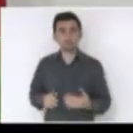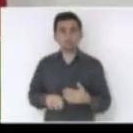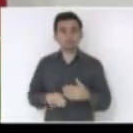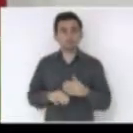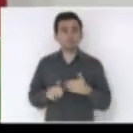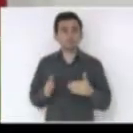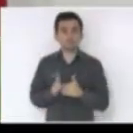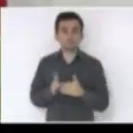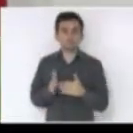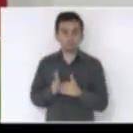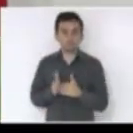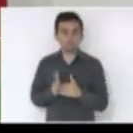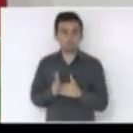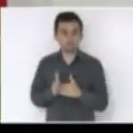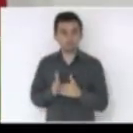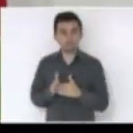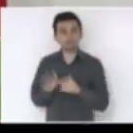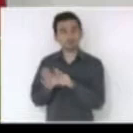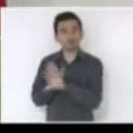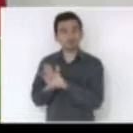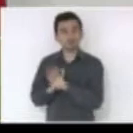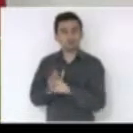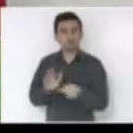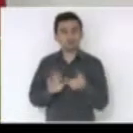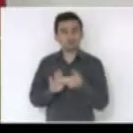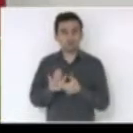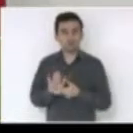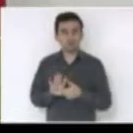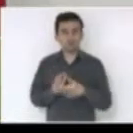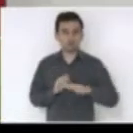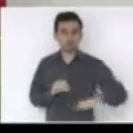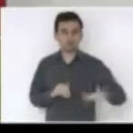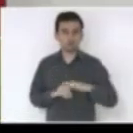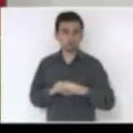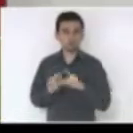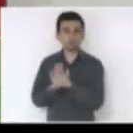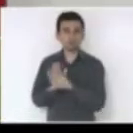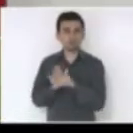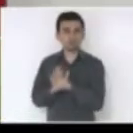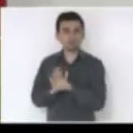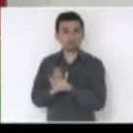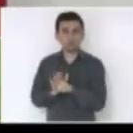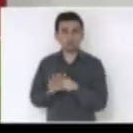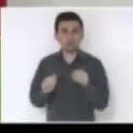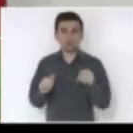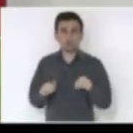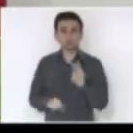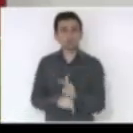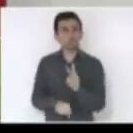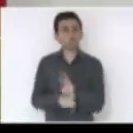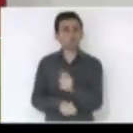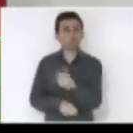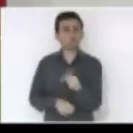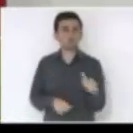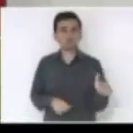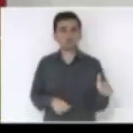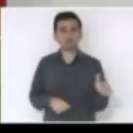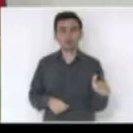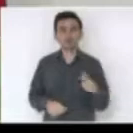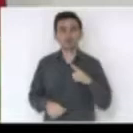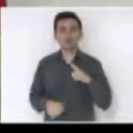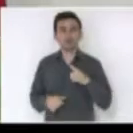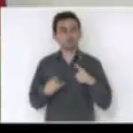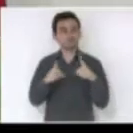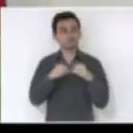Todo o Legislativo, como regra geral, no Brasil, o Legislativo é absolutamente descuidado com isso. É o Congresso